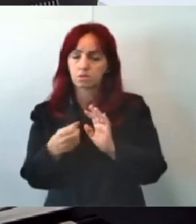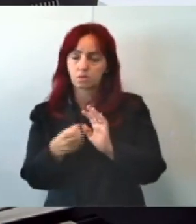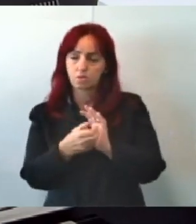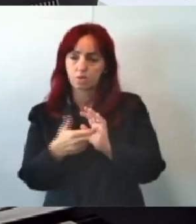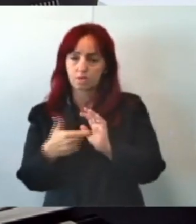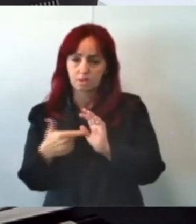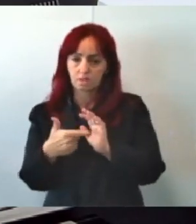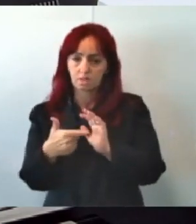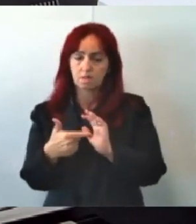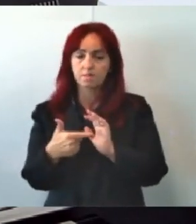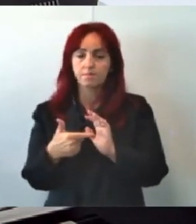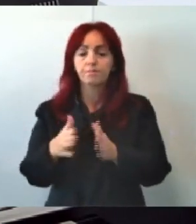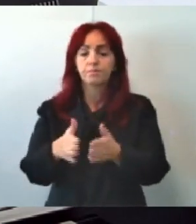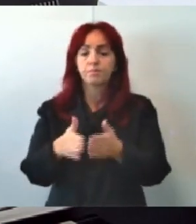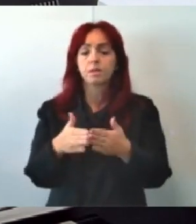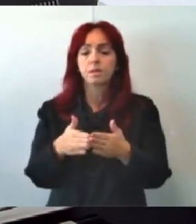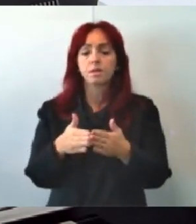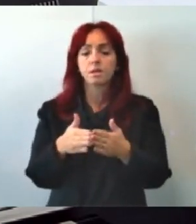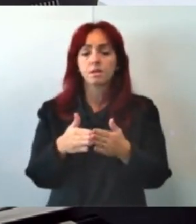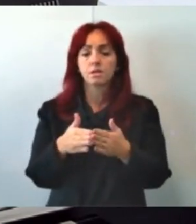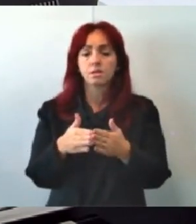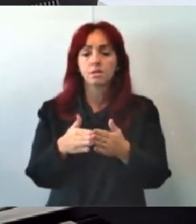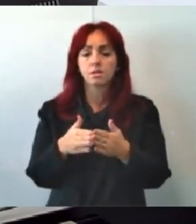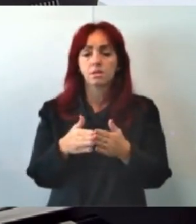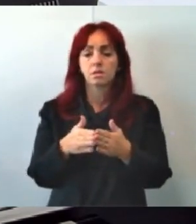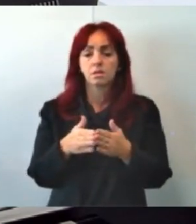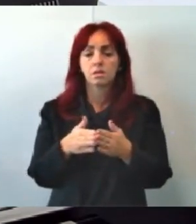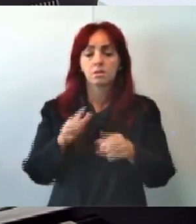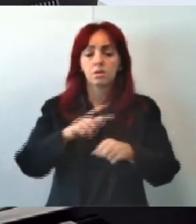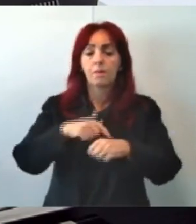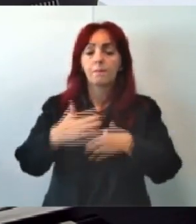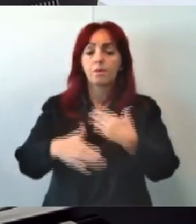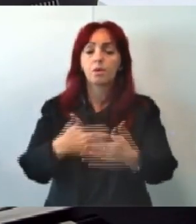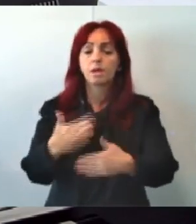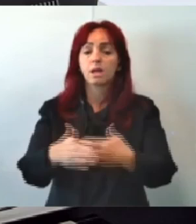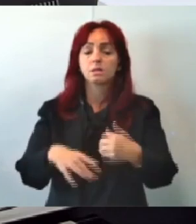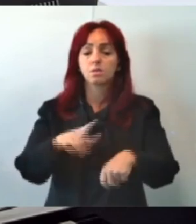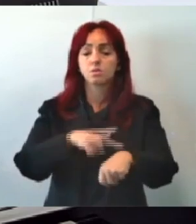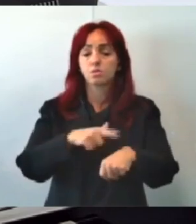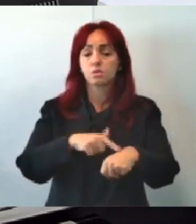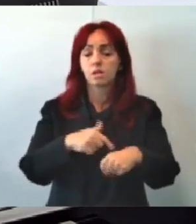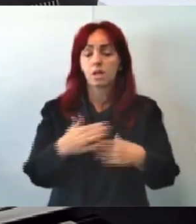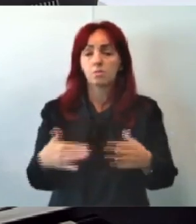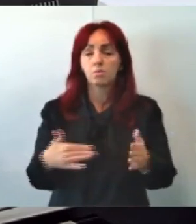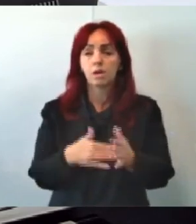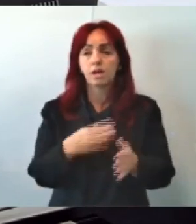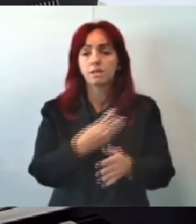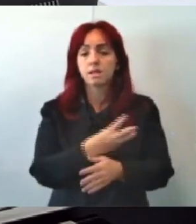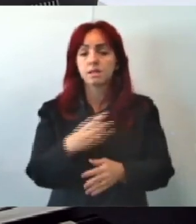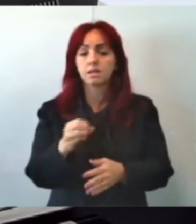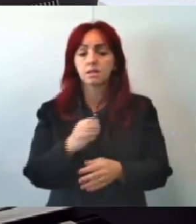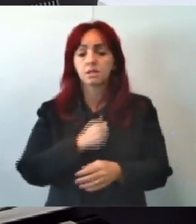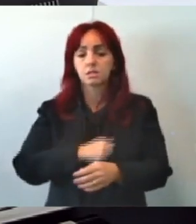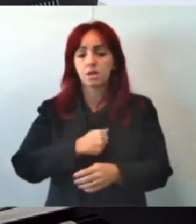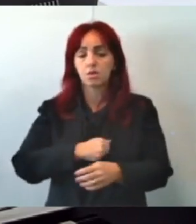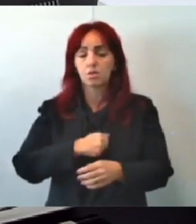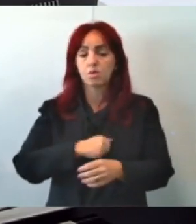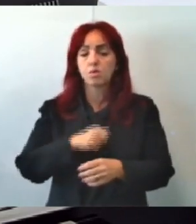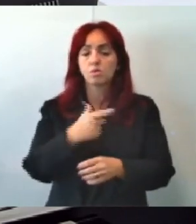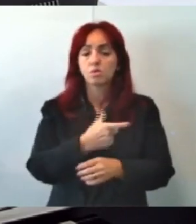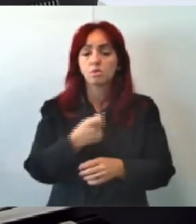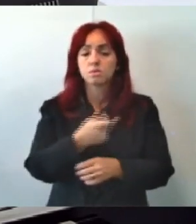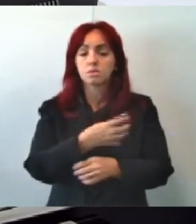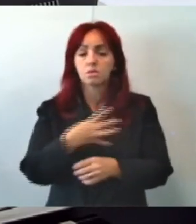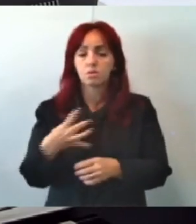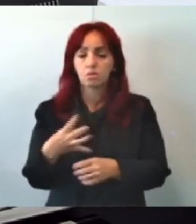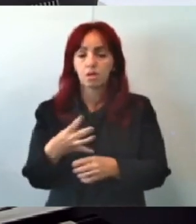Solicitação Requer Prorrogação Do prazo Até 30 de agosto 2024 Do grupo De trabalho Pela atualização